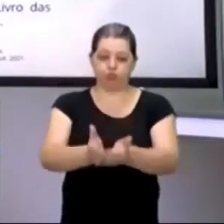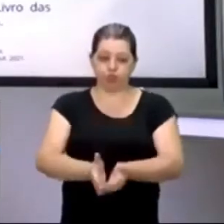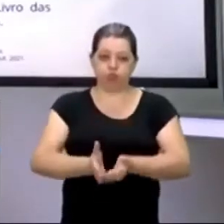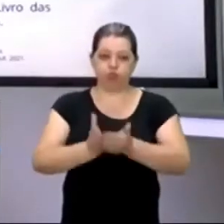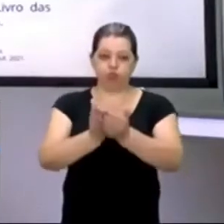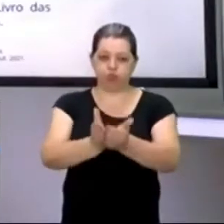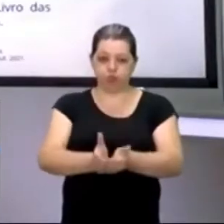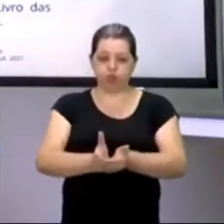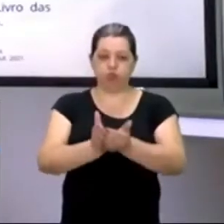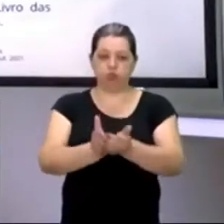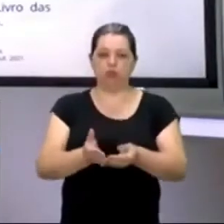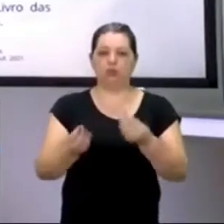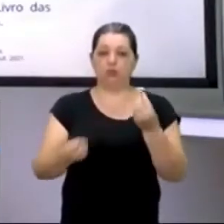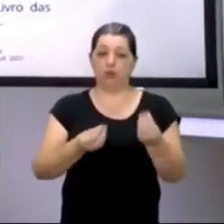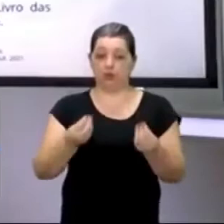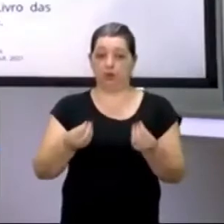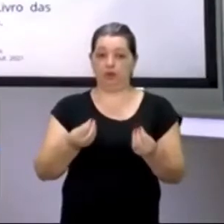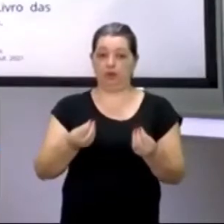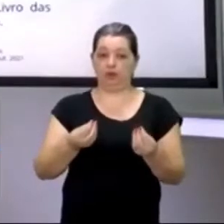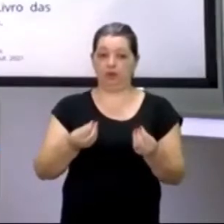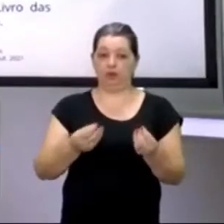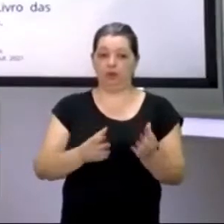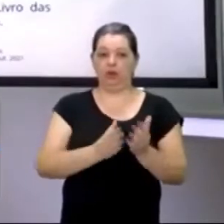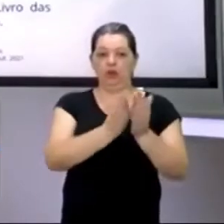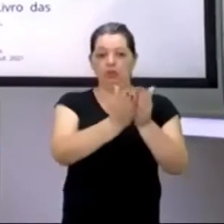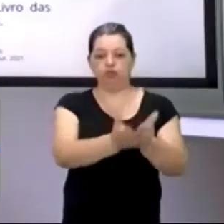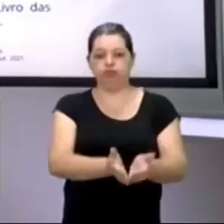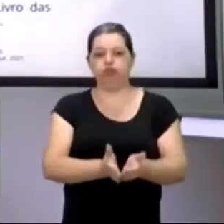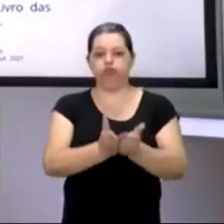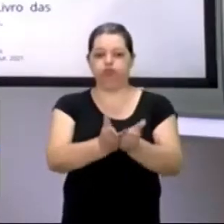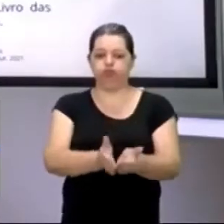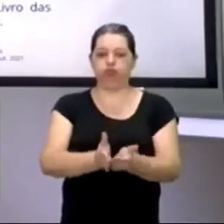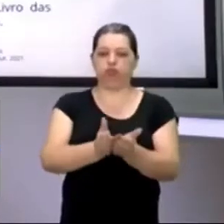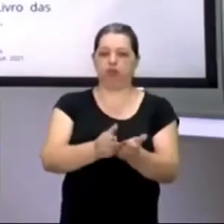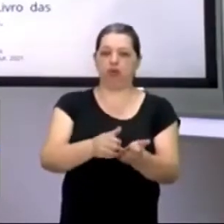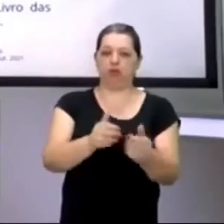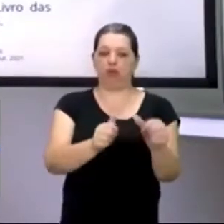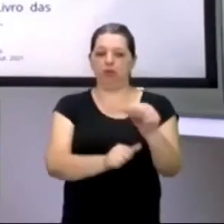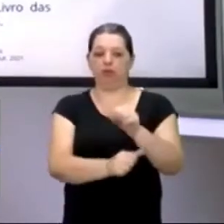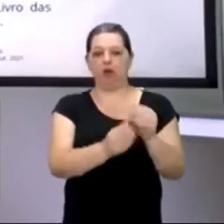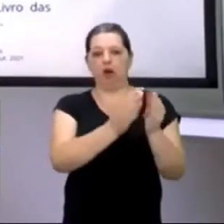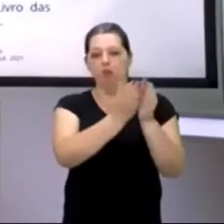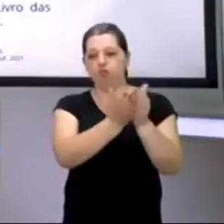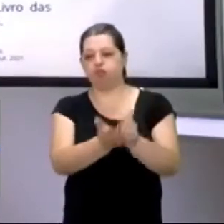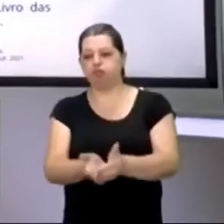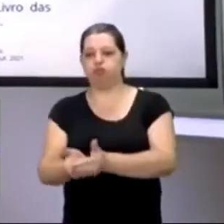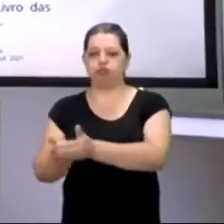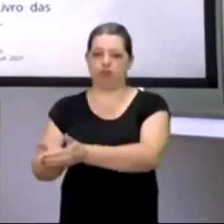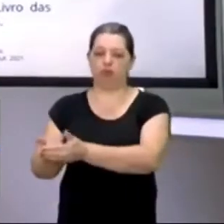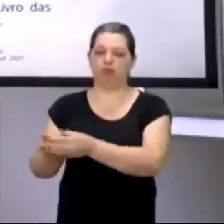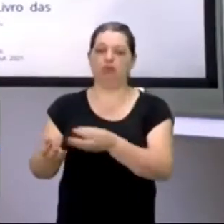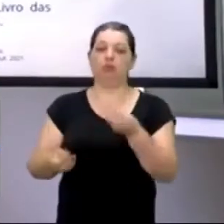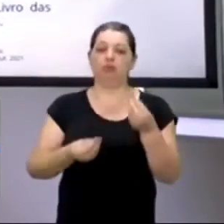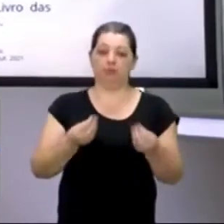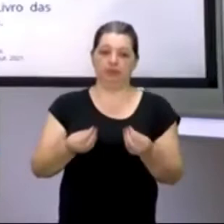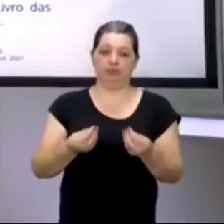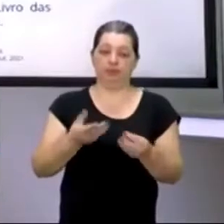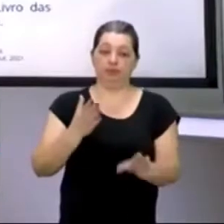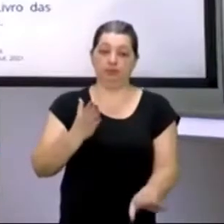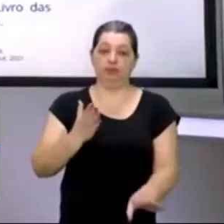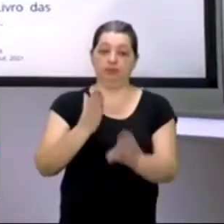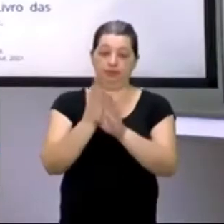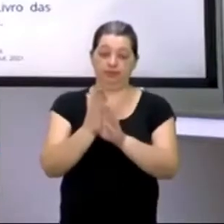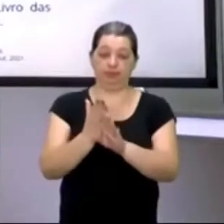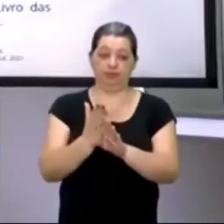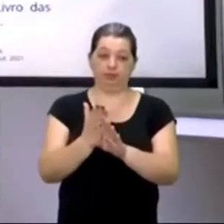ele ia para um lado e foi para o outro. Então, gente, antes de chegarmos à descoberta